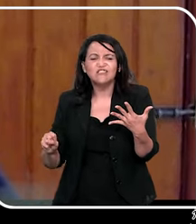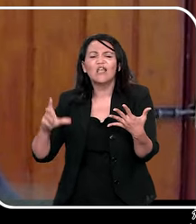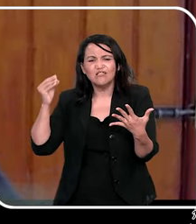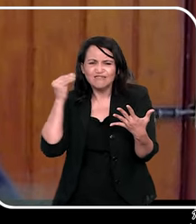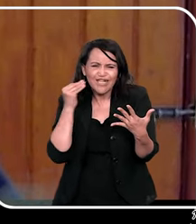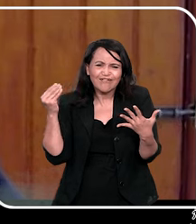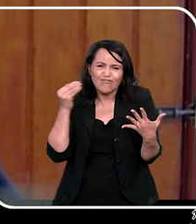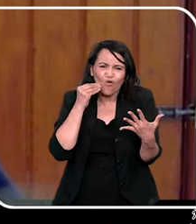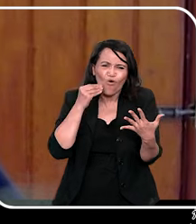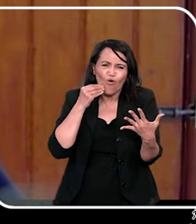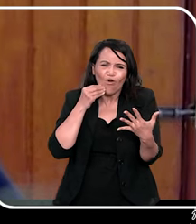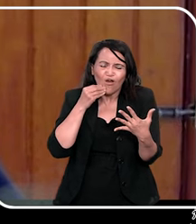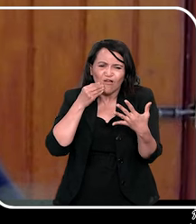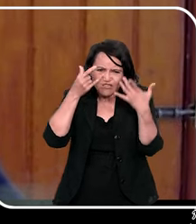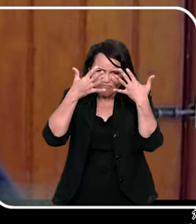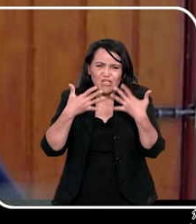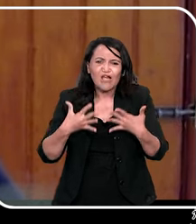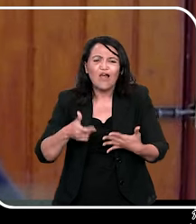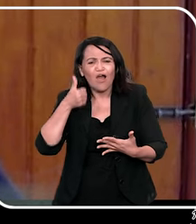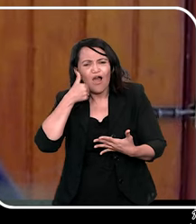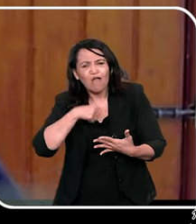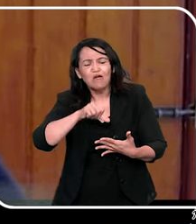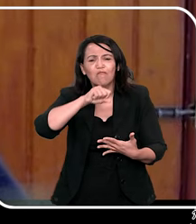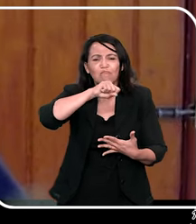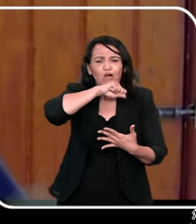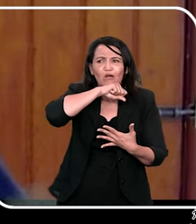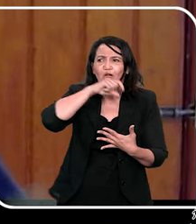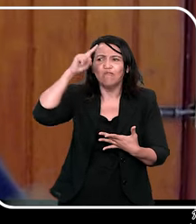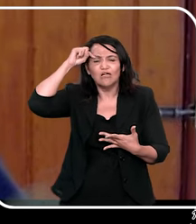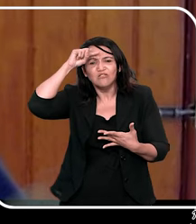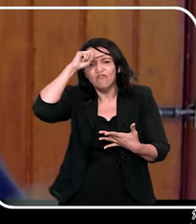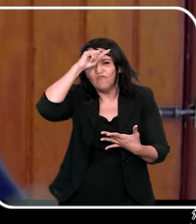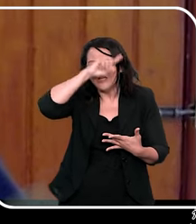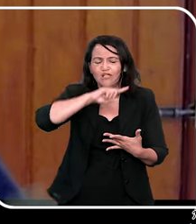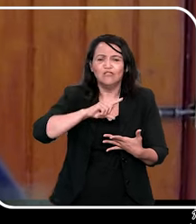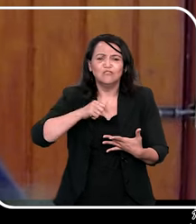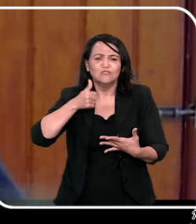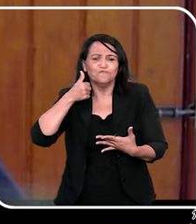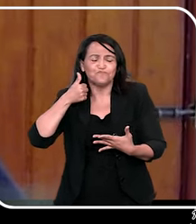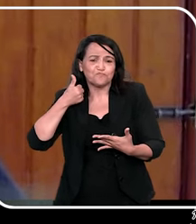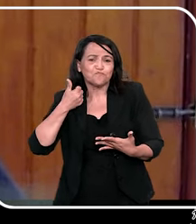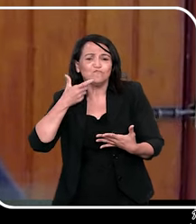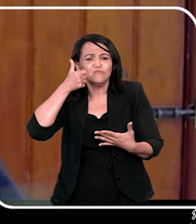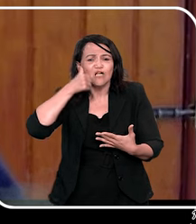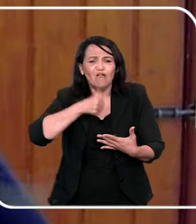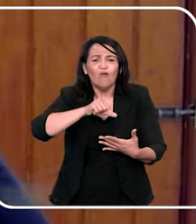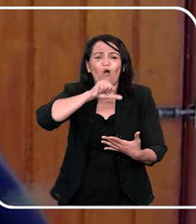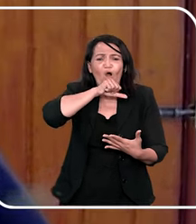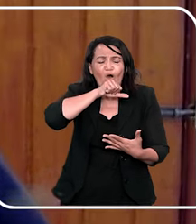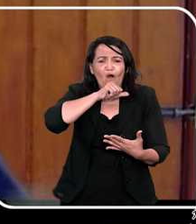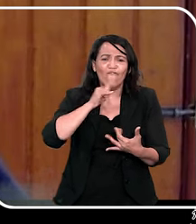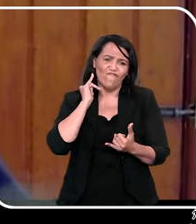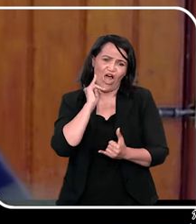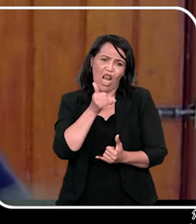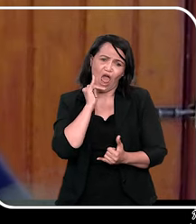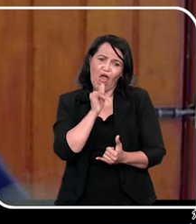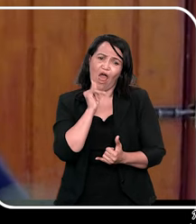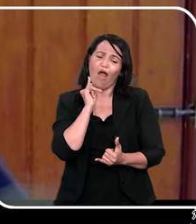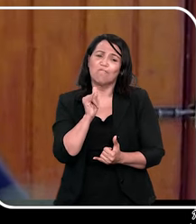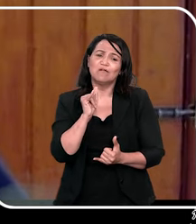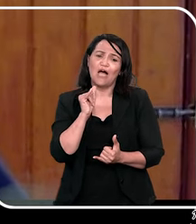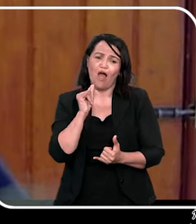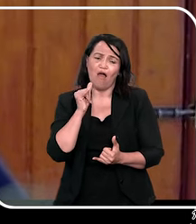difícil, gente, é muito difícil para uma criança, tanto dizer o não, e quando ela diz não é respeitado, e tanto contar,